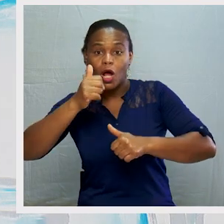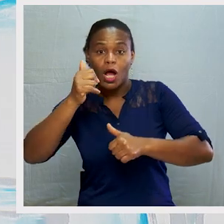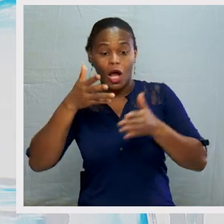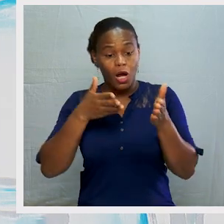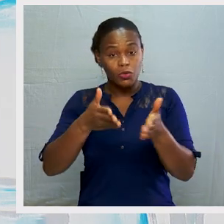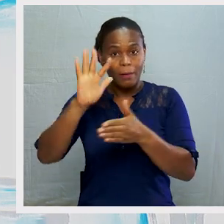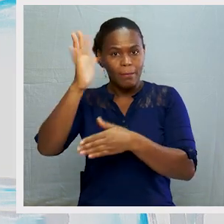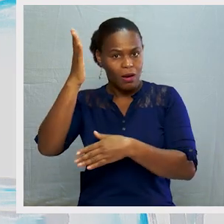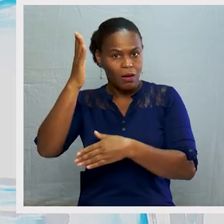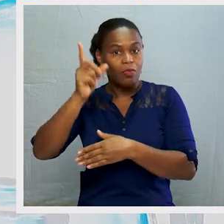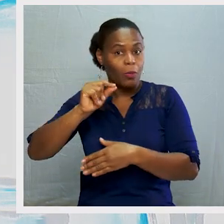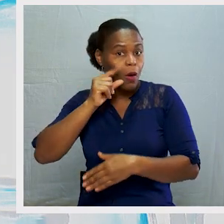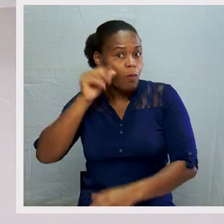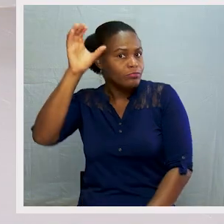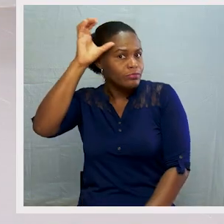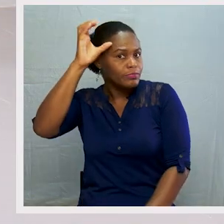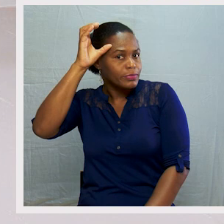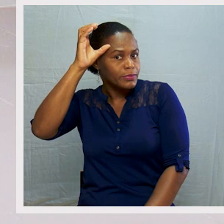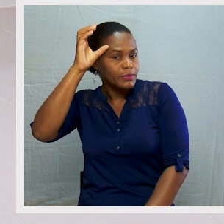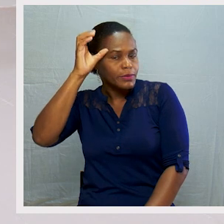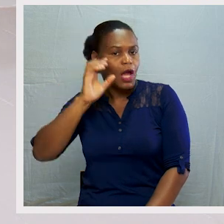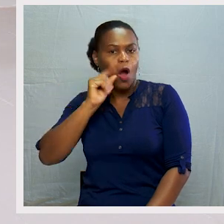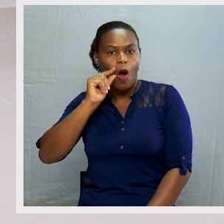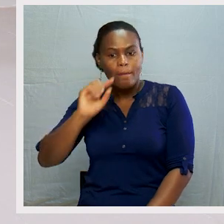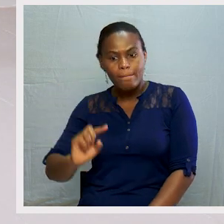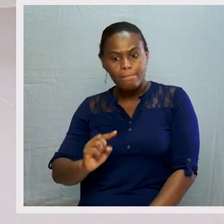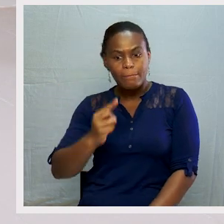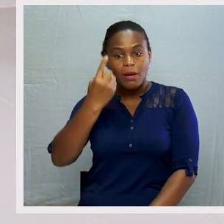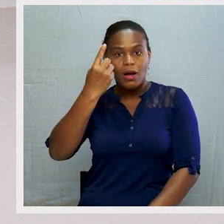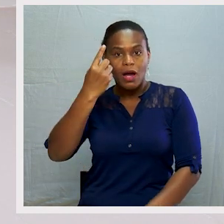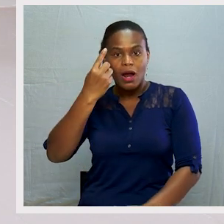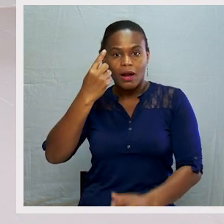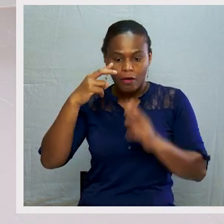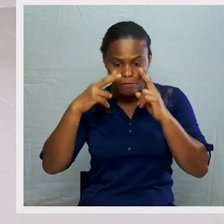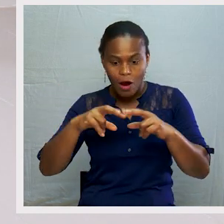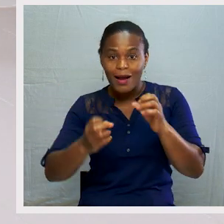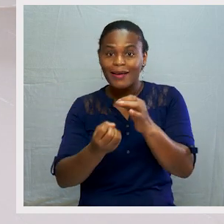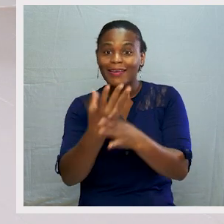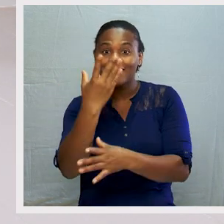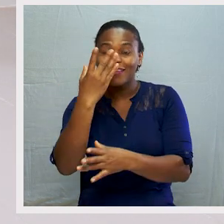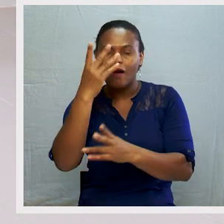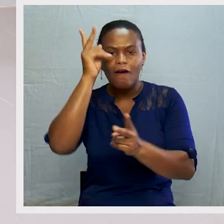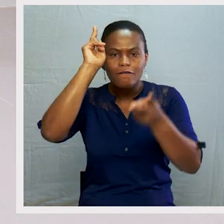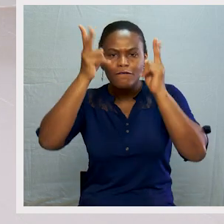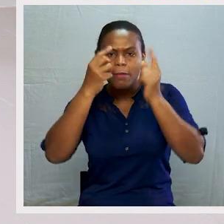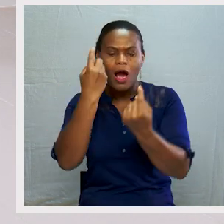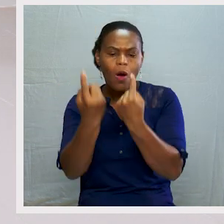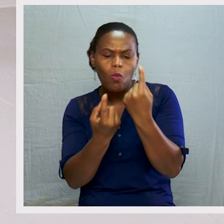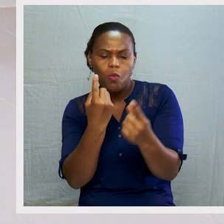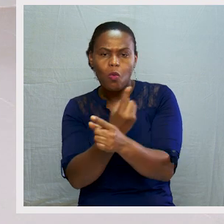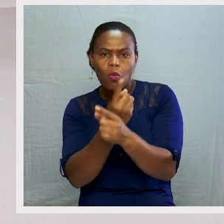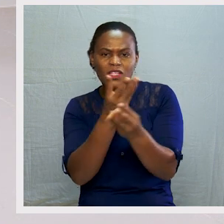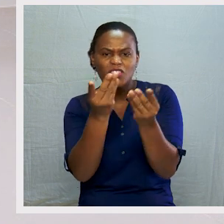e da sua inteligência, os primeiros homens inventaram e fabricaram alguns